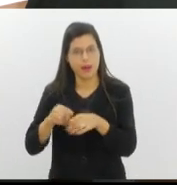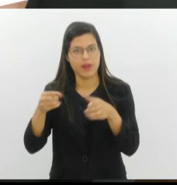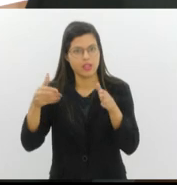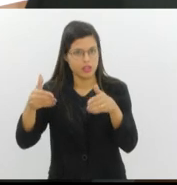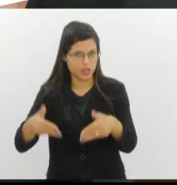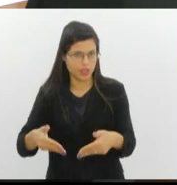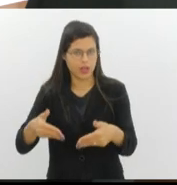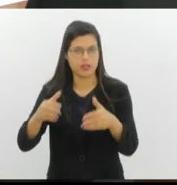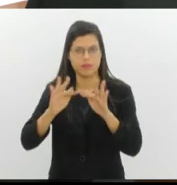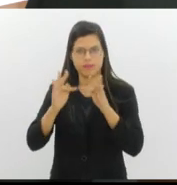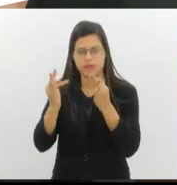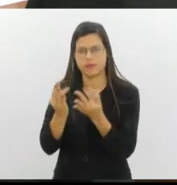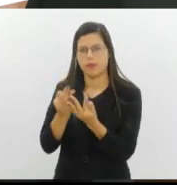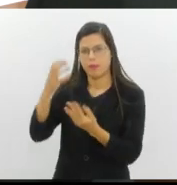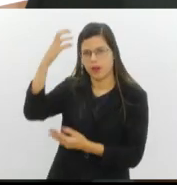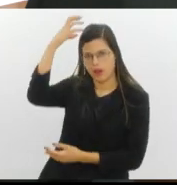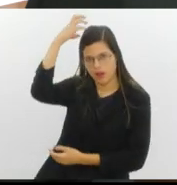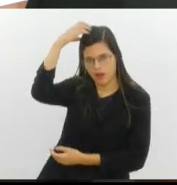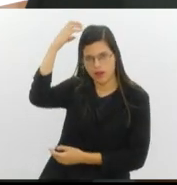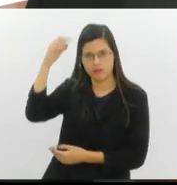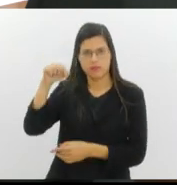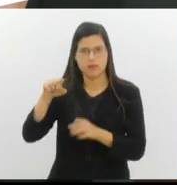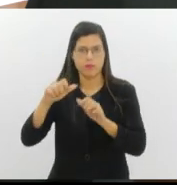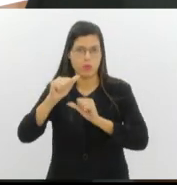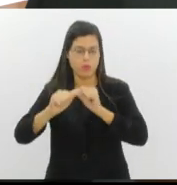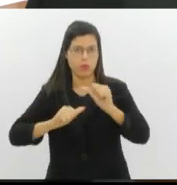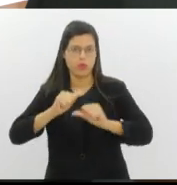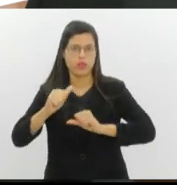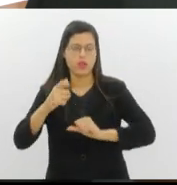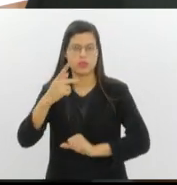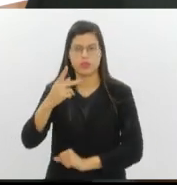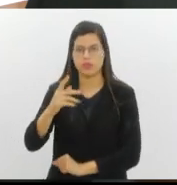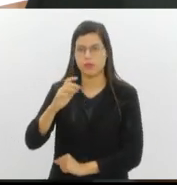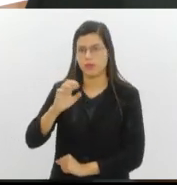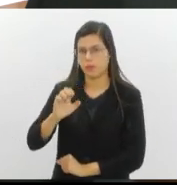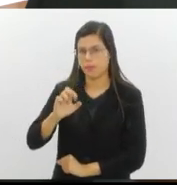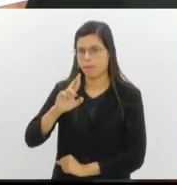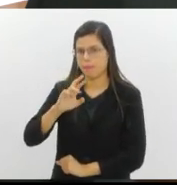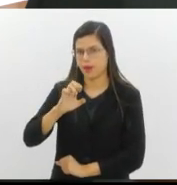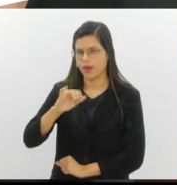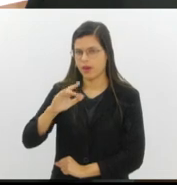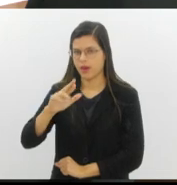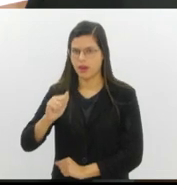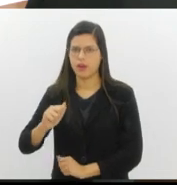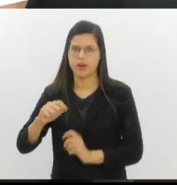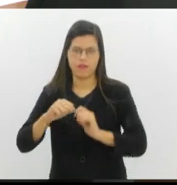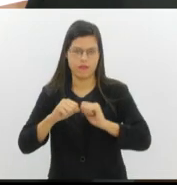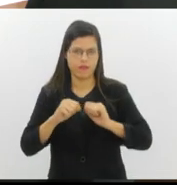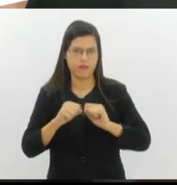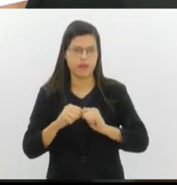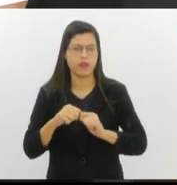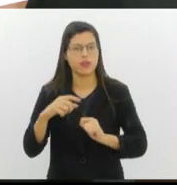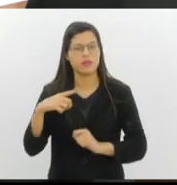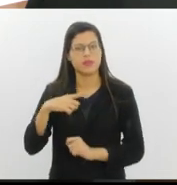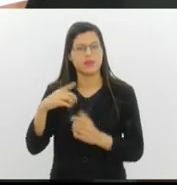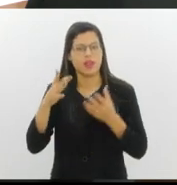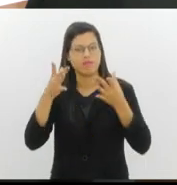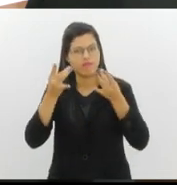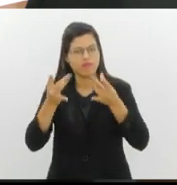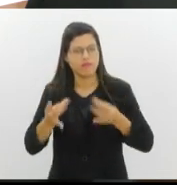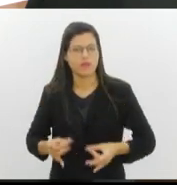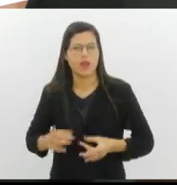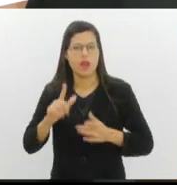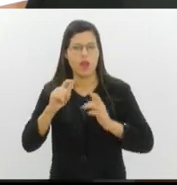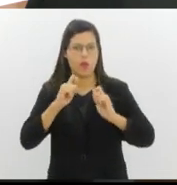mostra as mudanças promovidas por Pereira Passos, até chegar aos dias atuais. Quem tem os detalhes é o repórter Paulo Vitor Viviani,